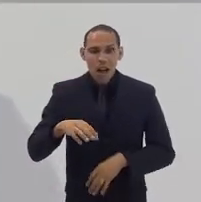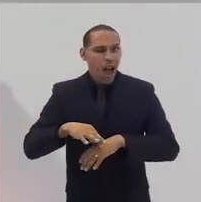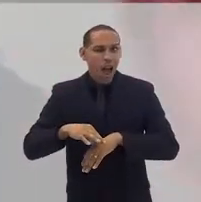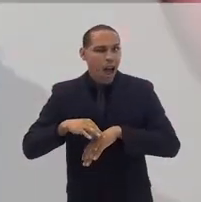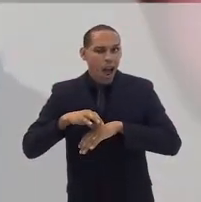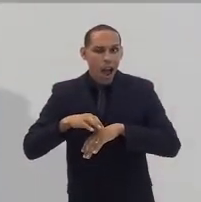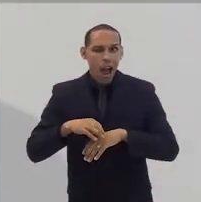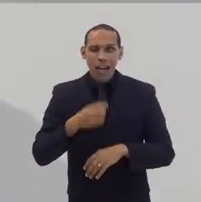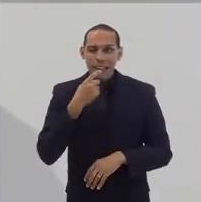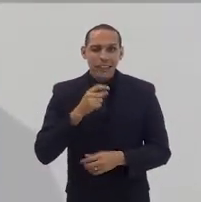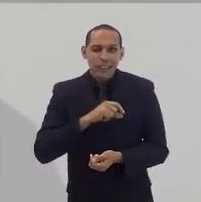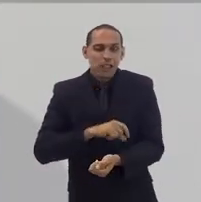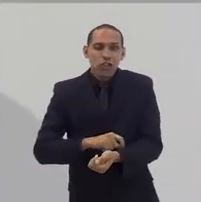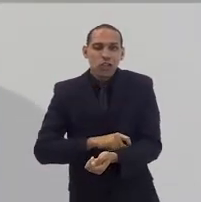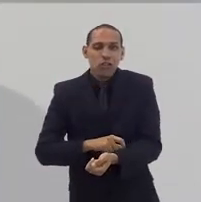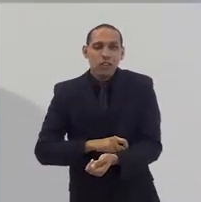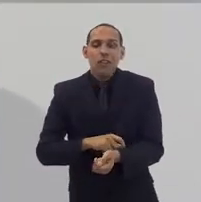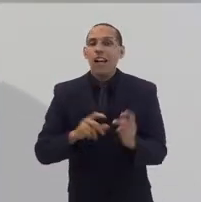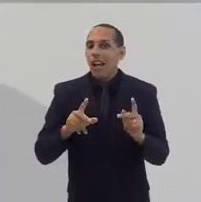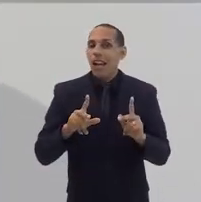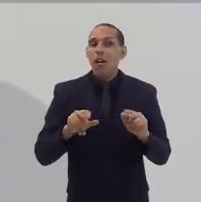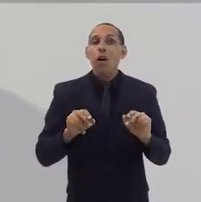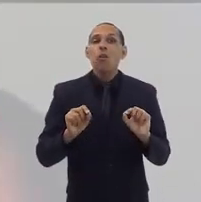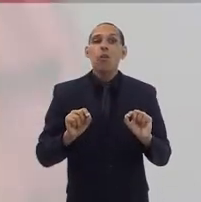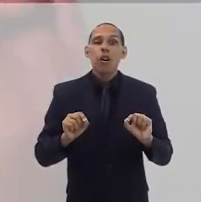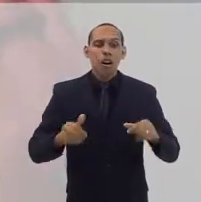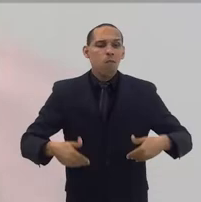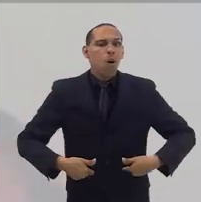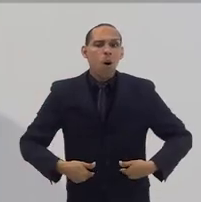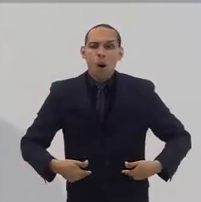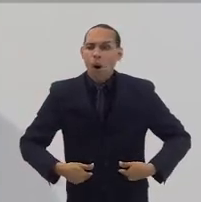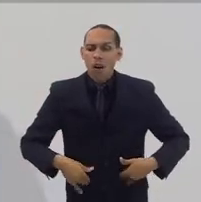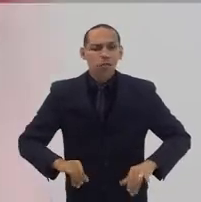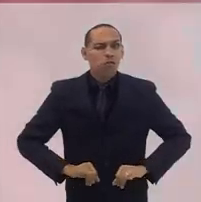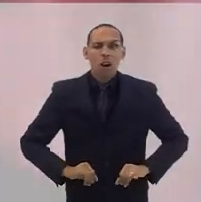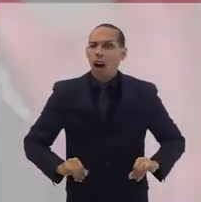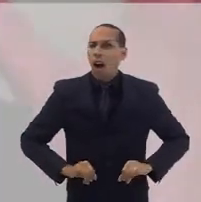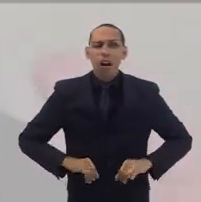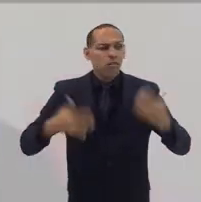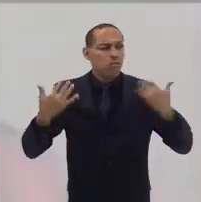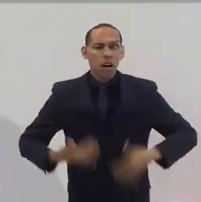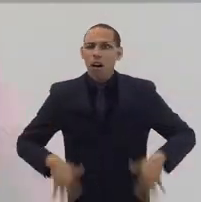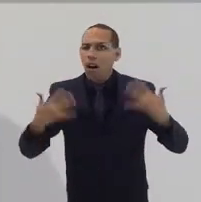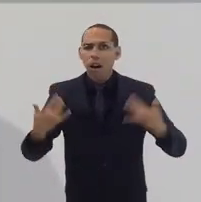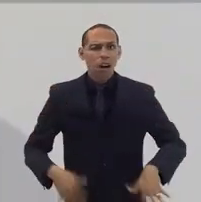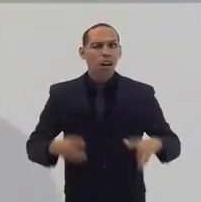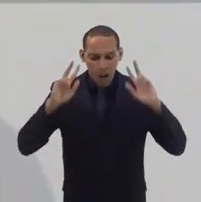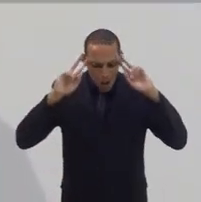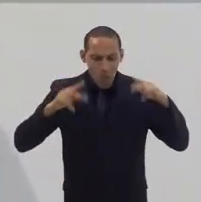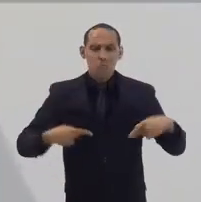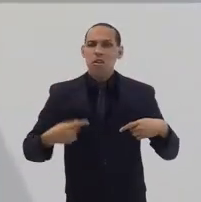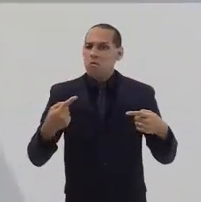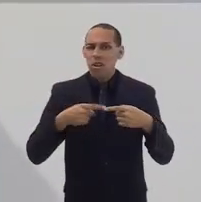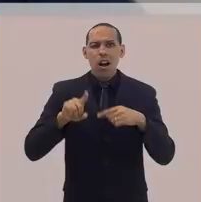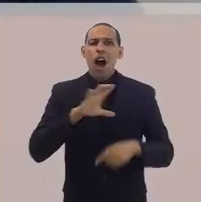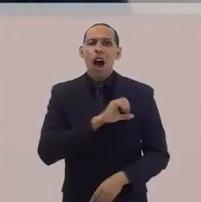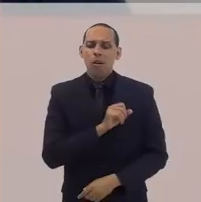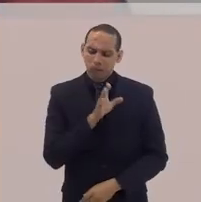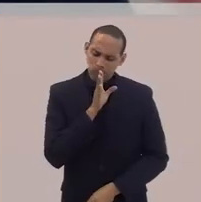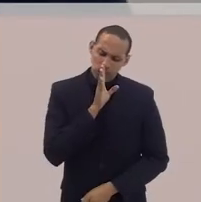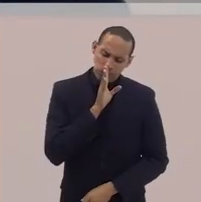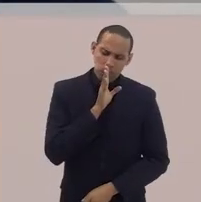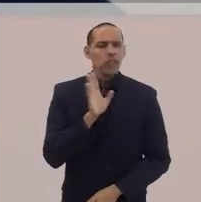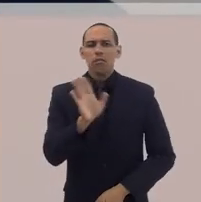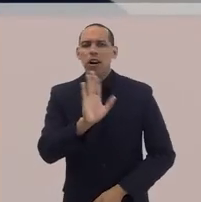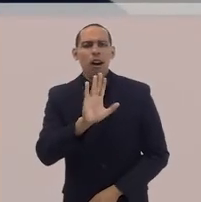e osso, hoje estão numa situação concreta de fome. Isso é desesperador e desumano. O amor